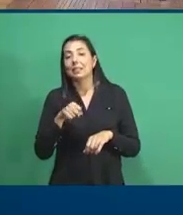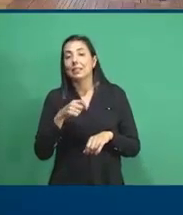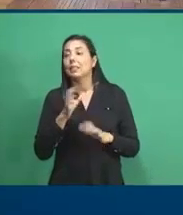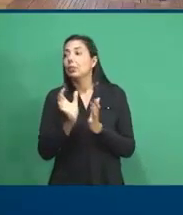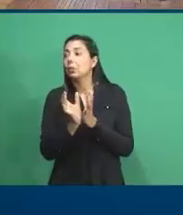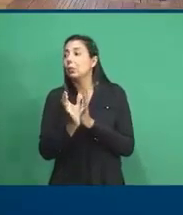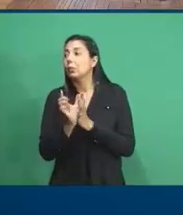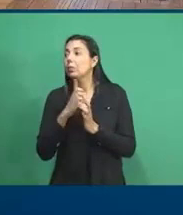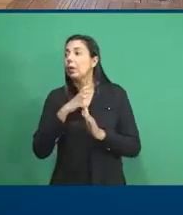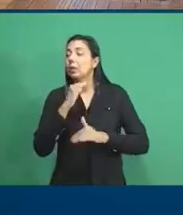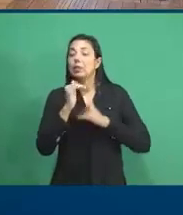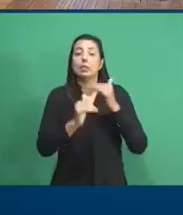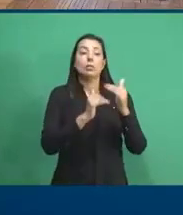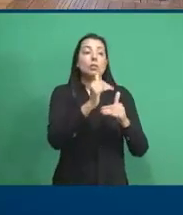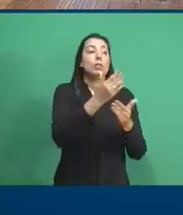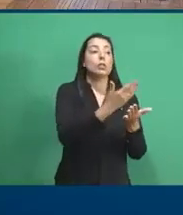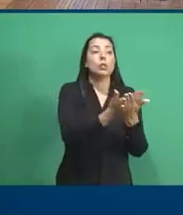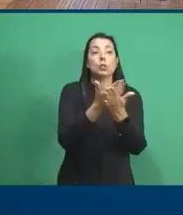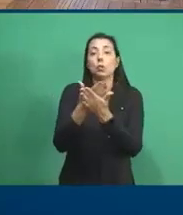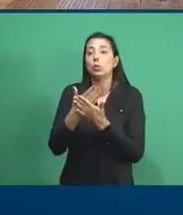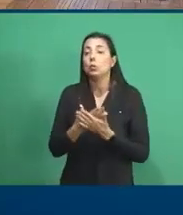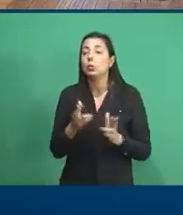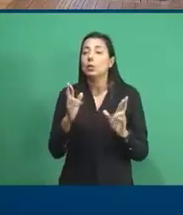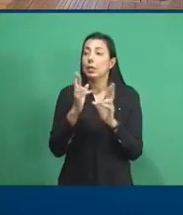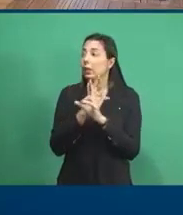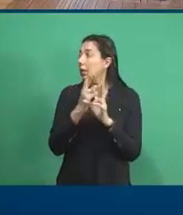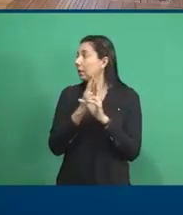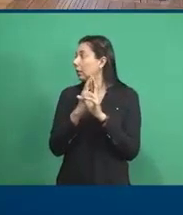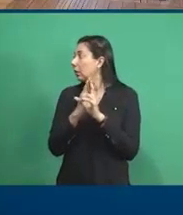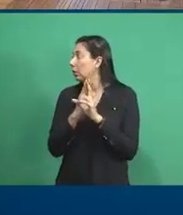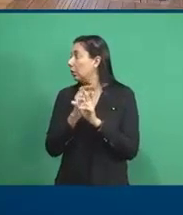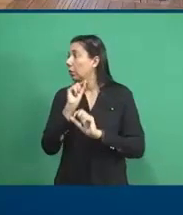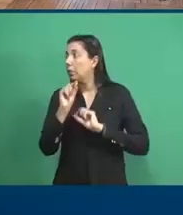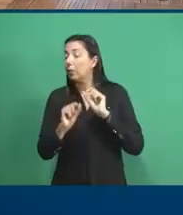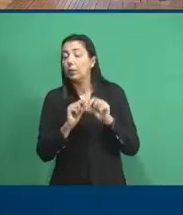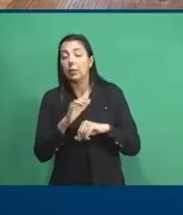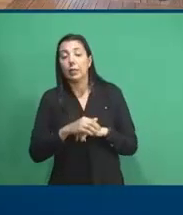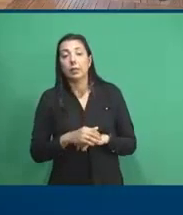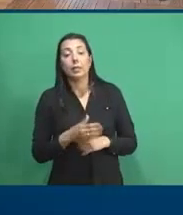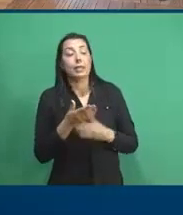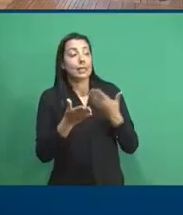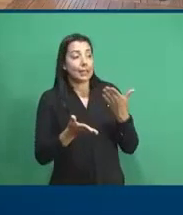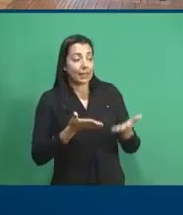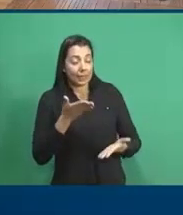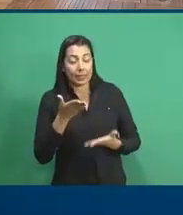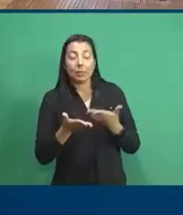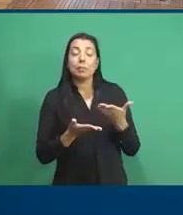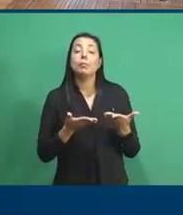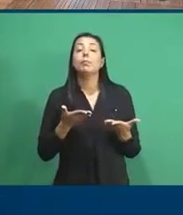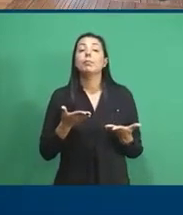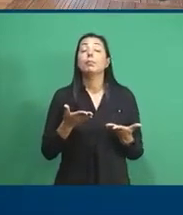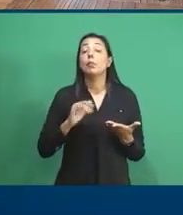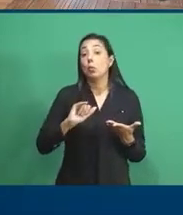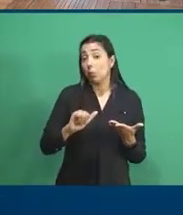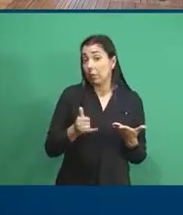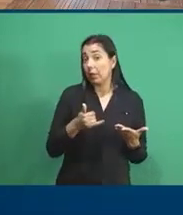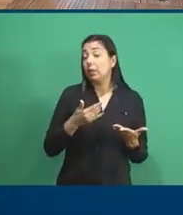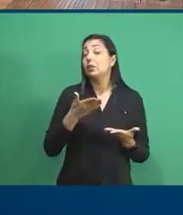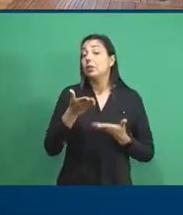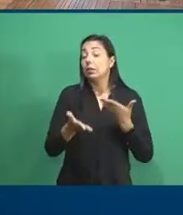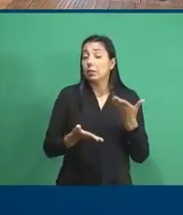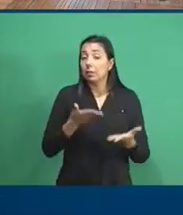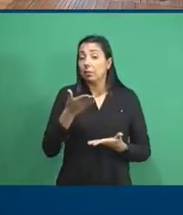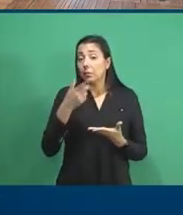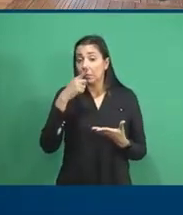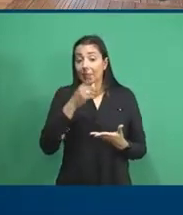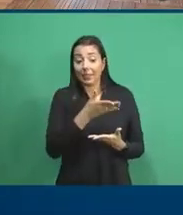desenvolvido estudos relacionados a oportunidade de tratamentos